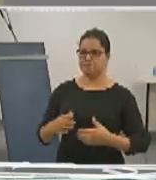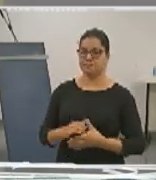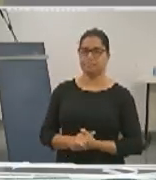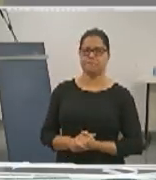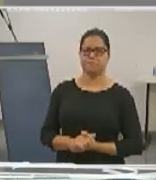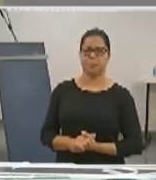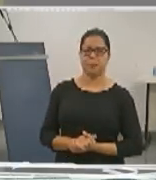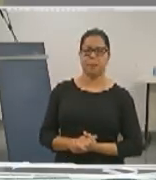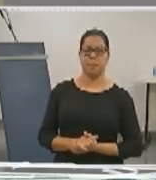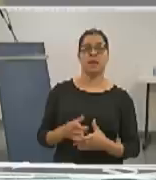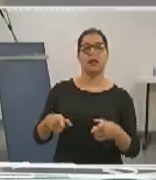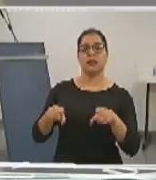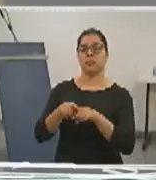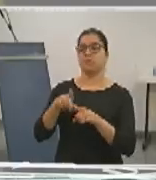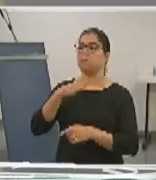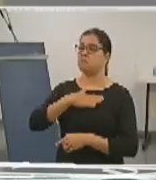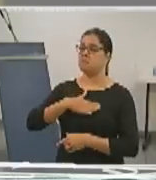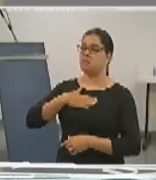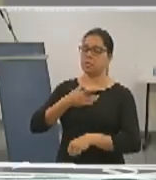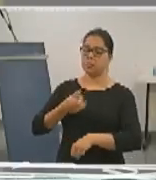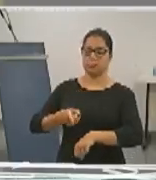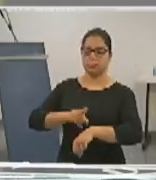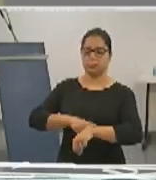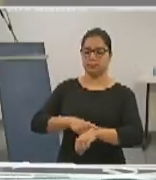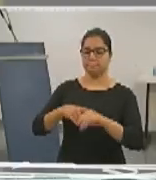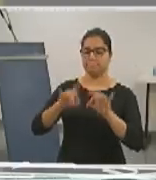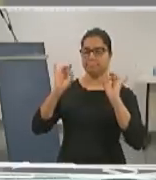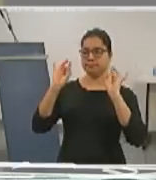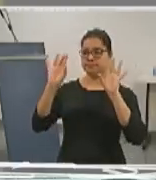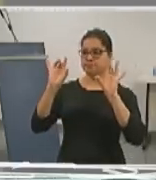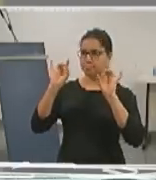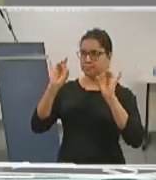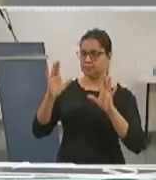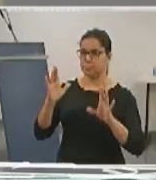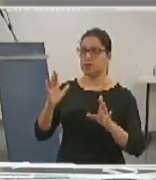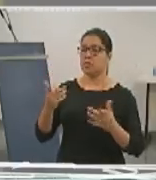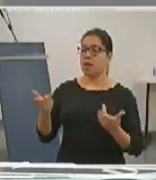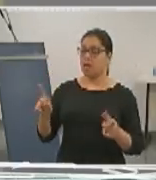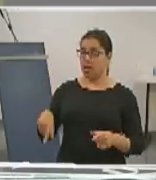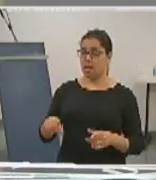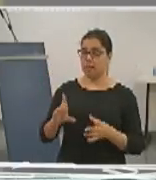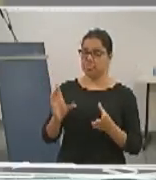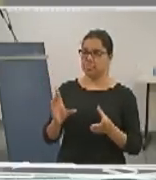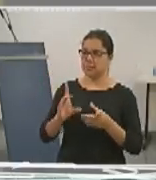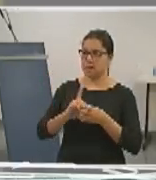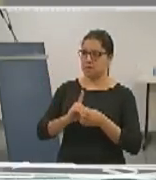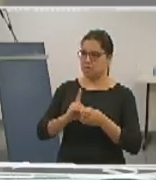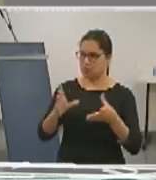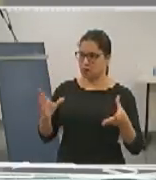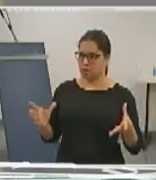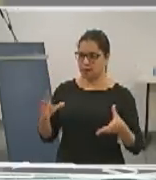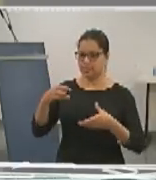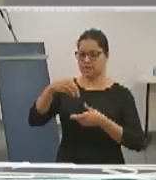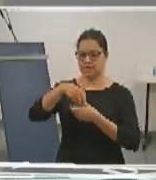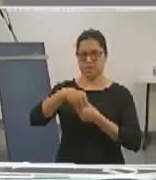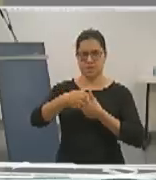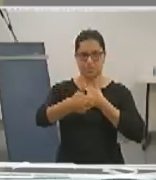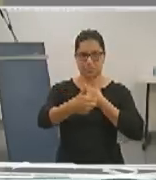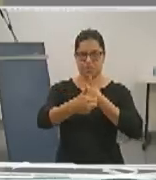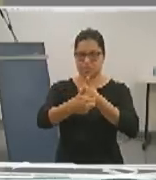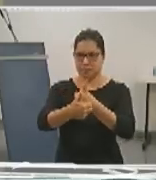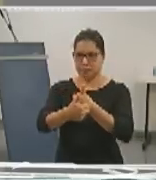Foi um prazer trazer este momento tão especial do exercício da democracia aqui para dentro, mais perto de vocês.